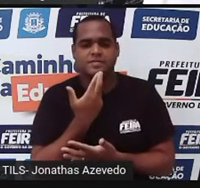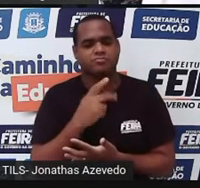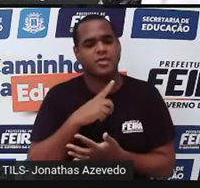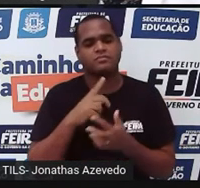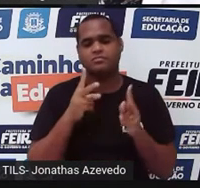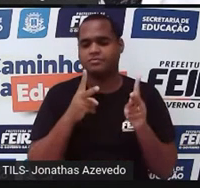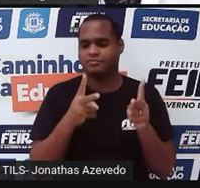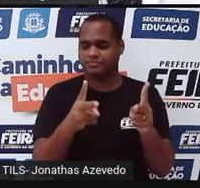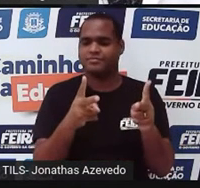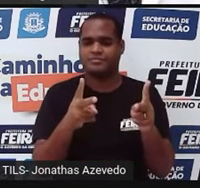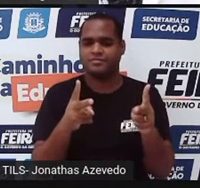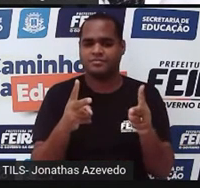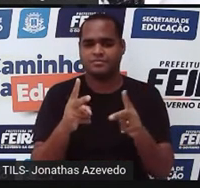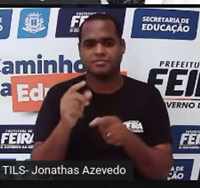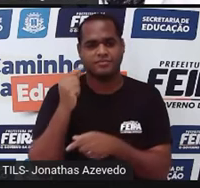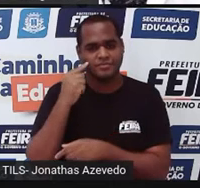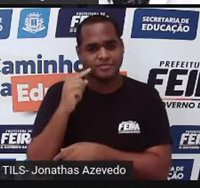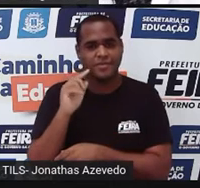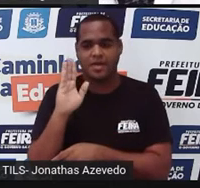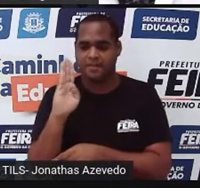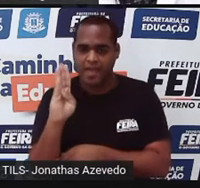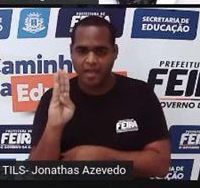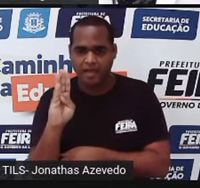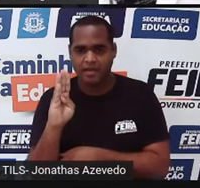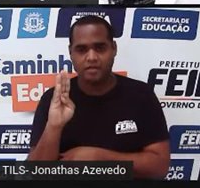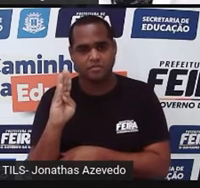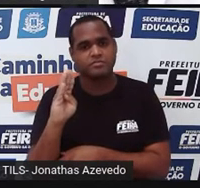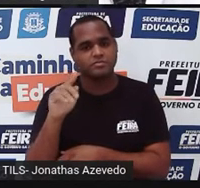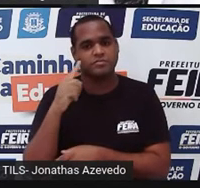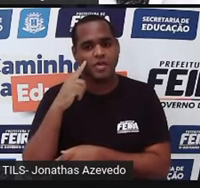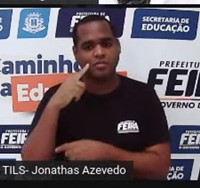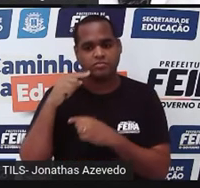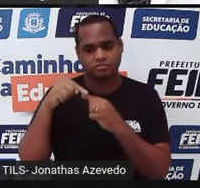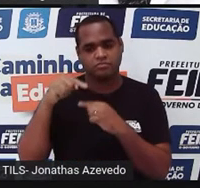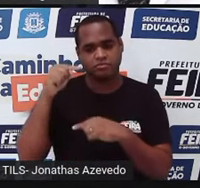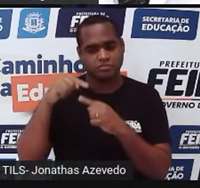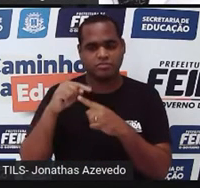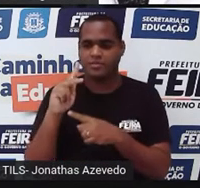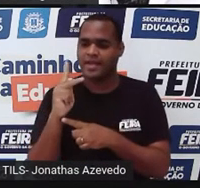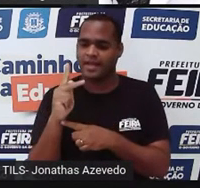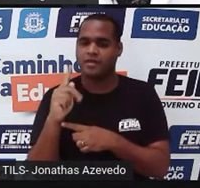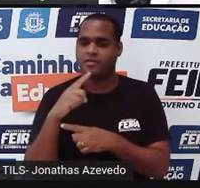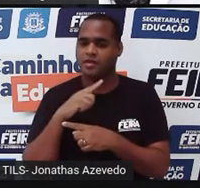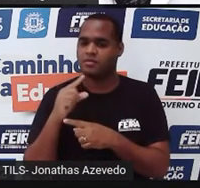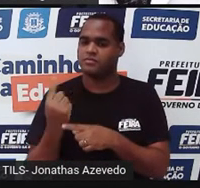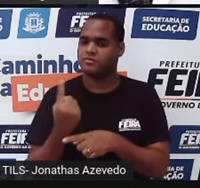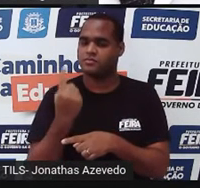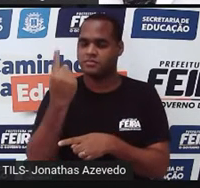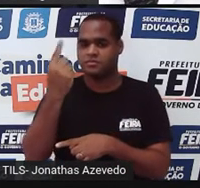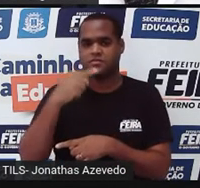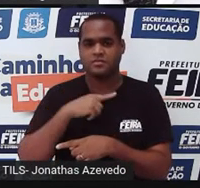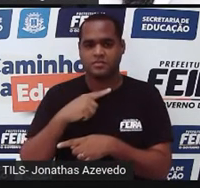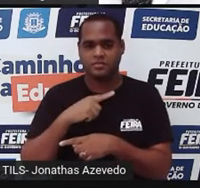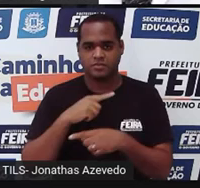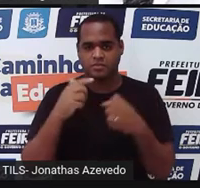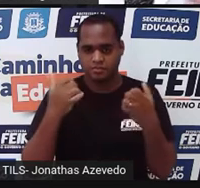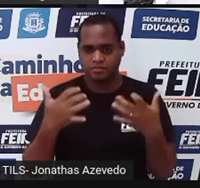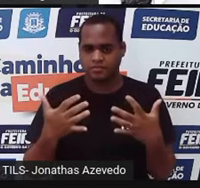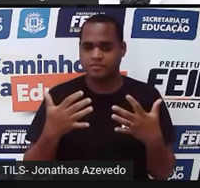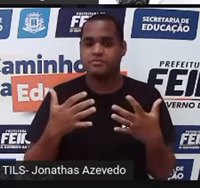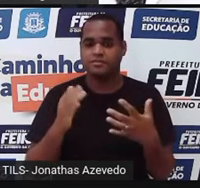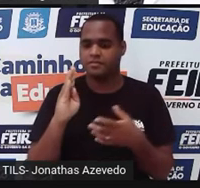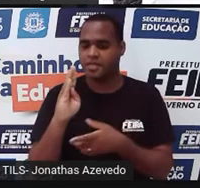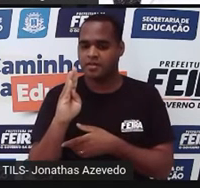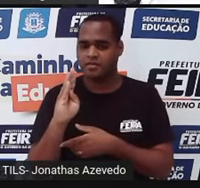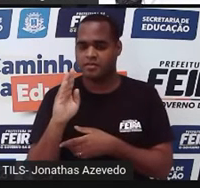Continuando com B, que é a medida do comprimento. H é a medida da altura. E, entre parênteses, B